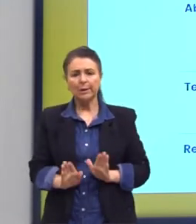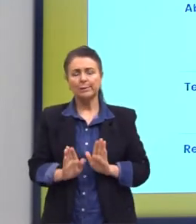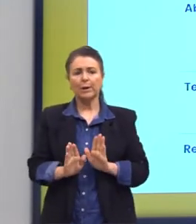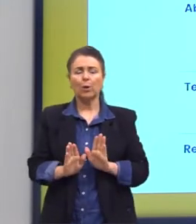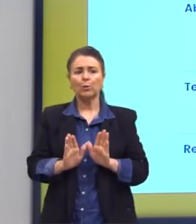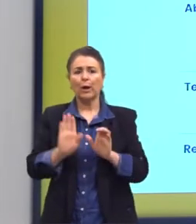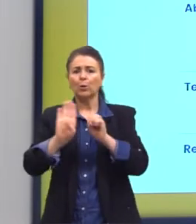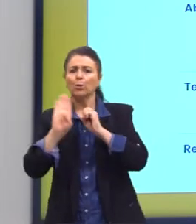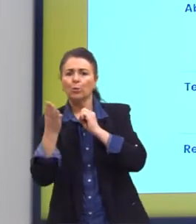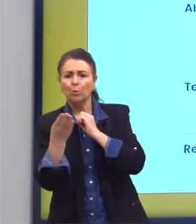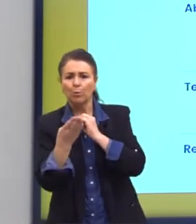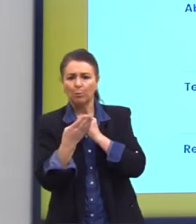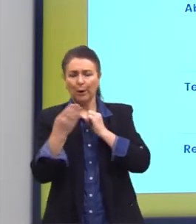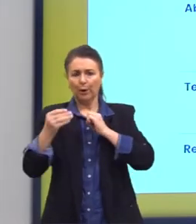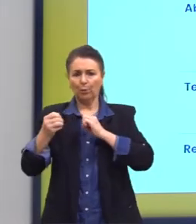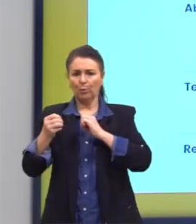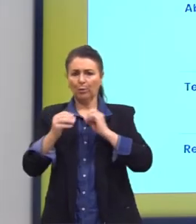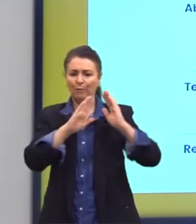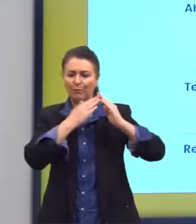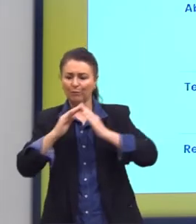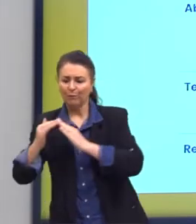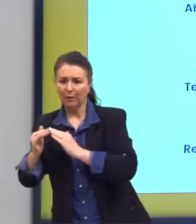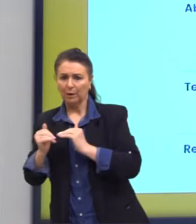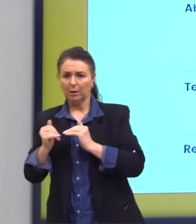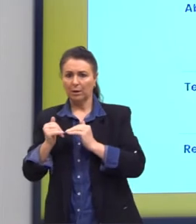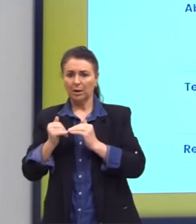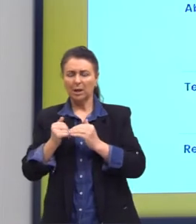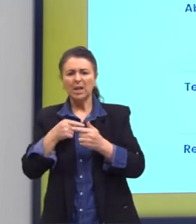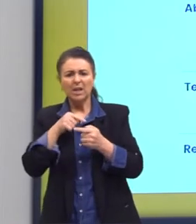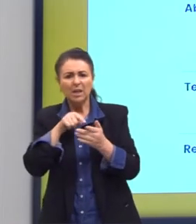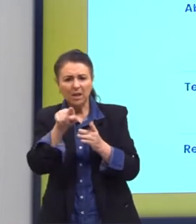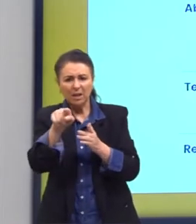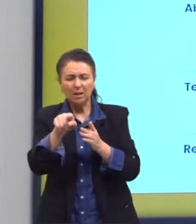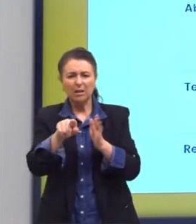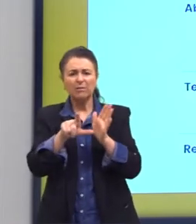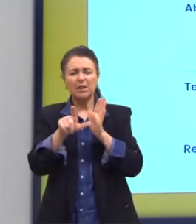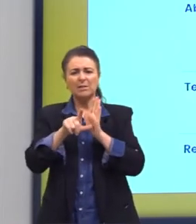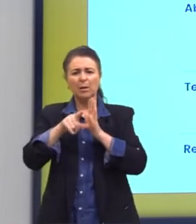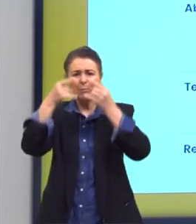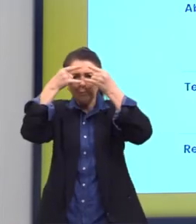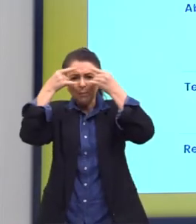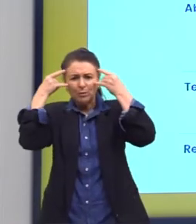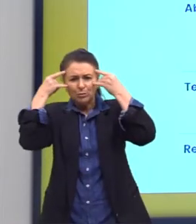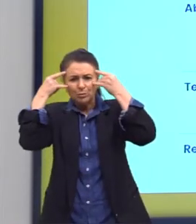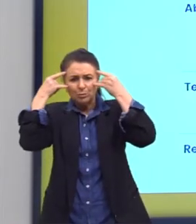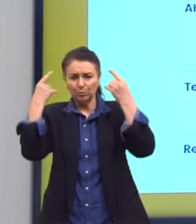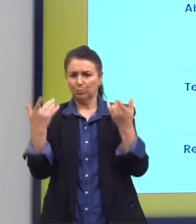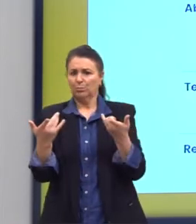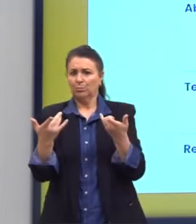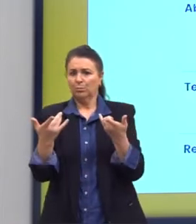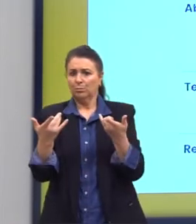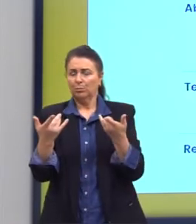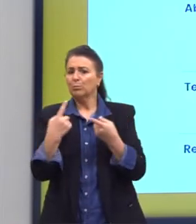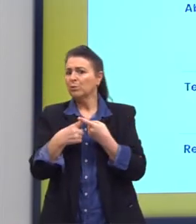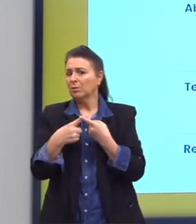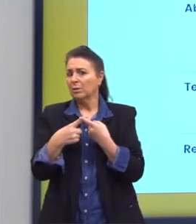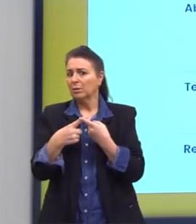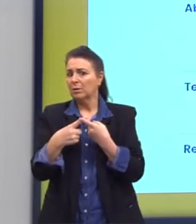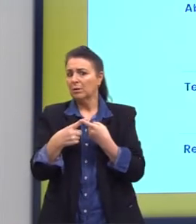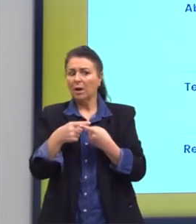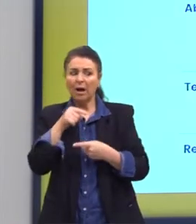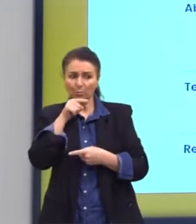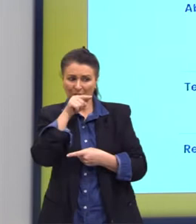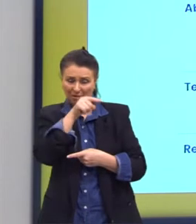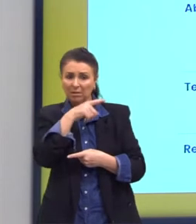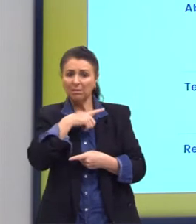periferia vai ser bandido. Por quê? Porque ele vive num meio que às vezes existem ali pessoas